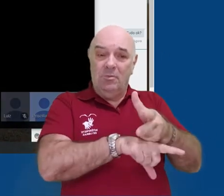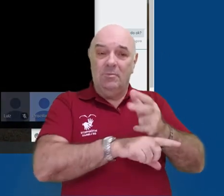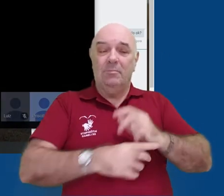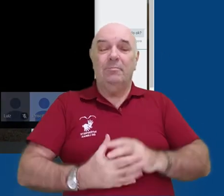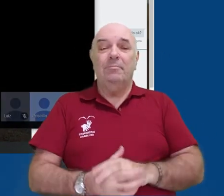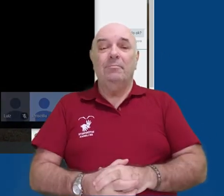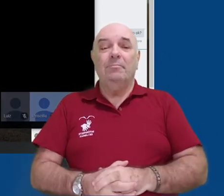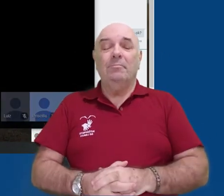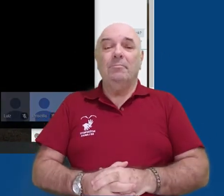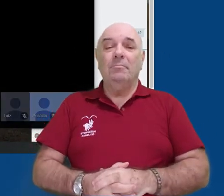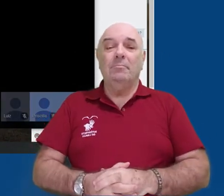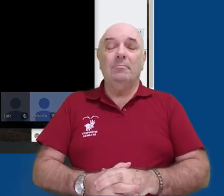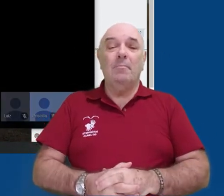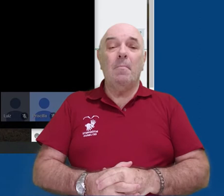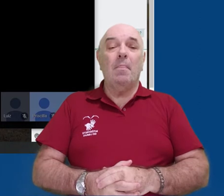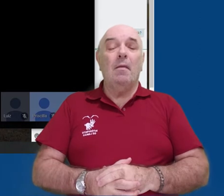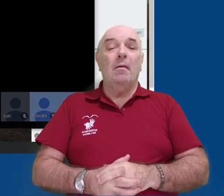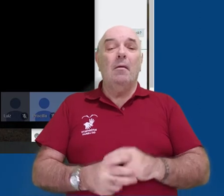áudio e vídeo.